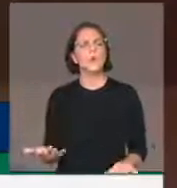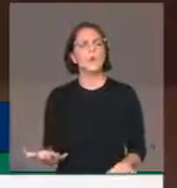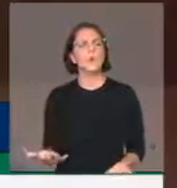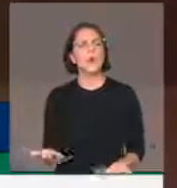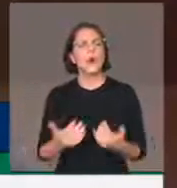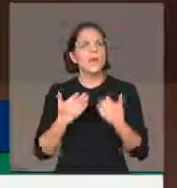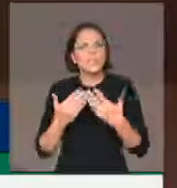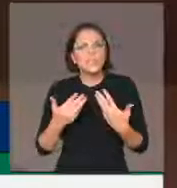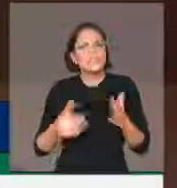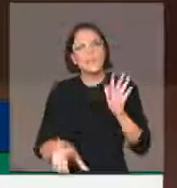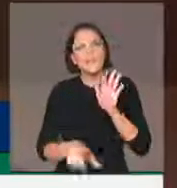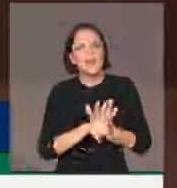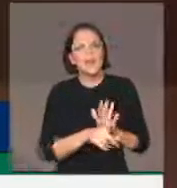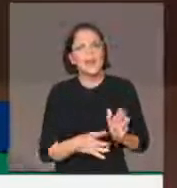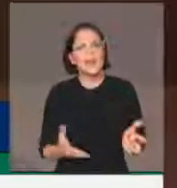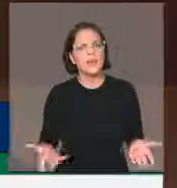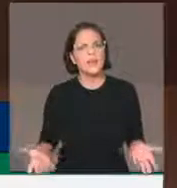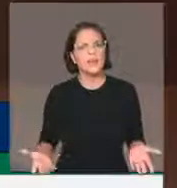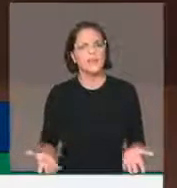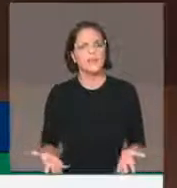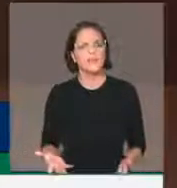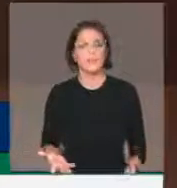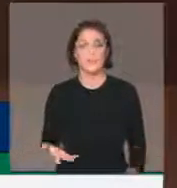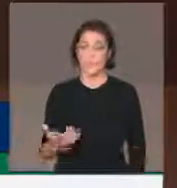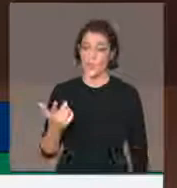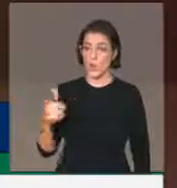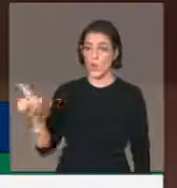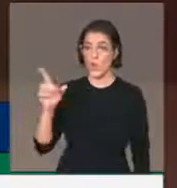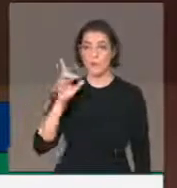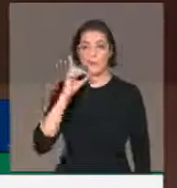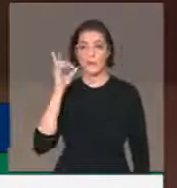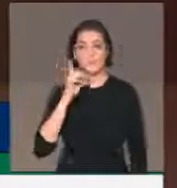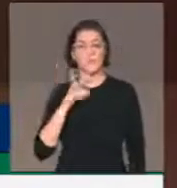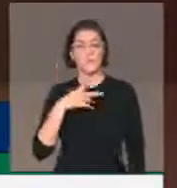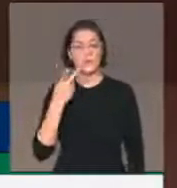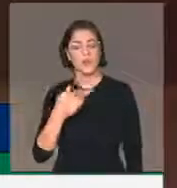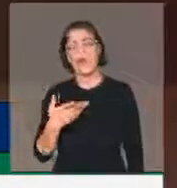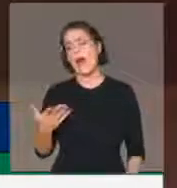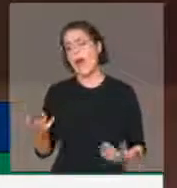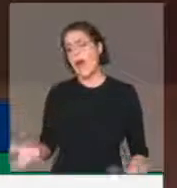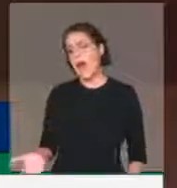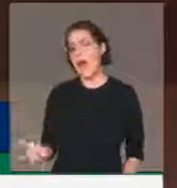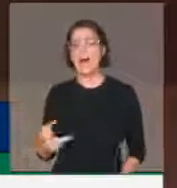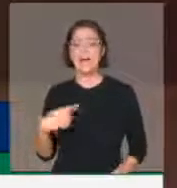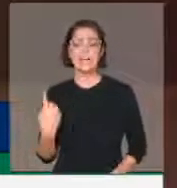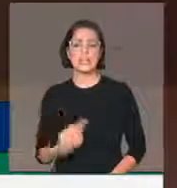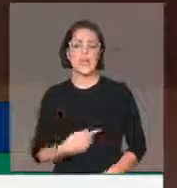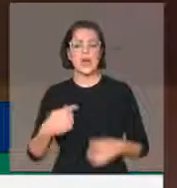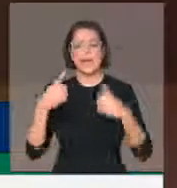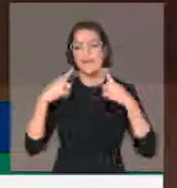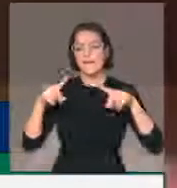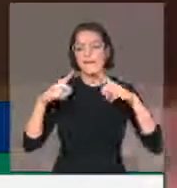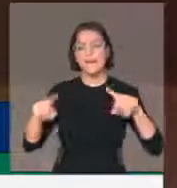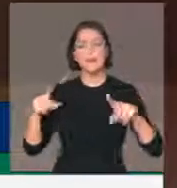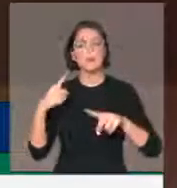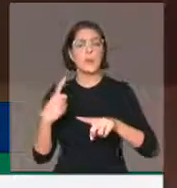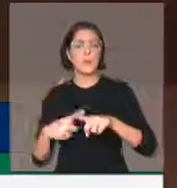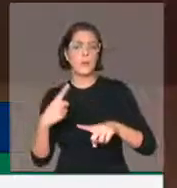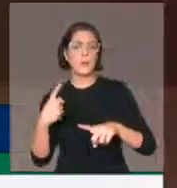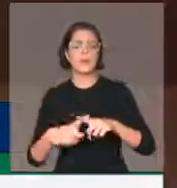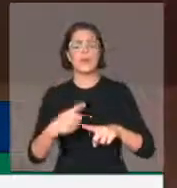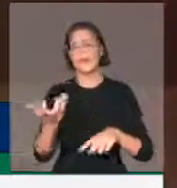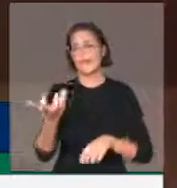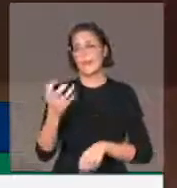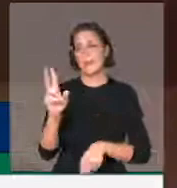fazer leis? Um colega agora há pouco disse que isso era uma reação nossa por causa do enfraquecimento das centrais